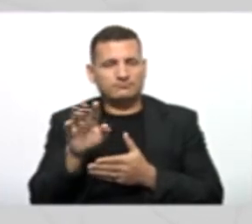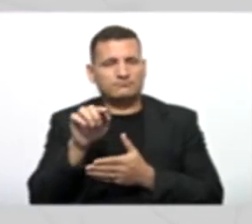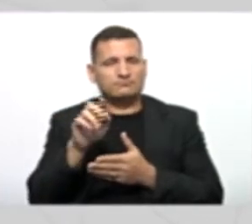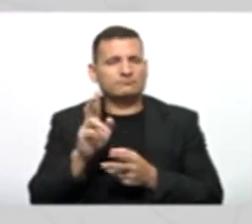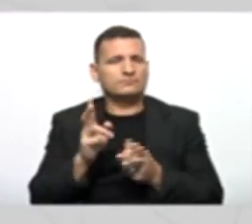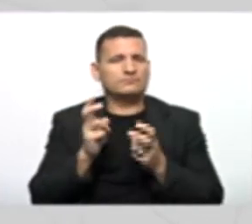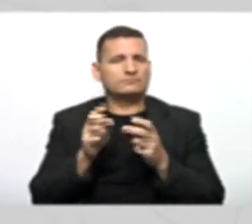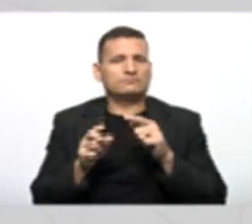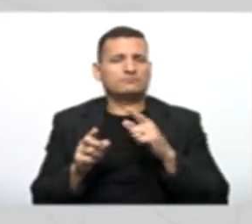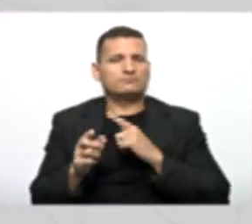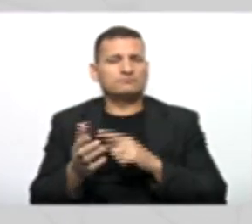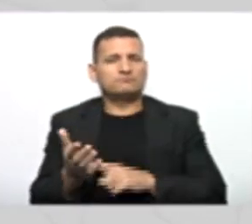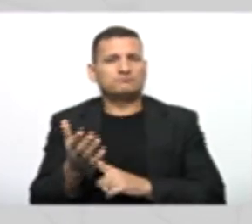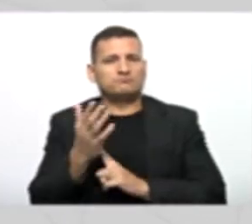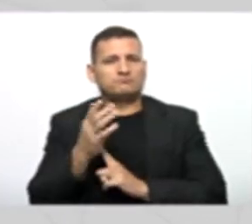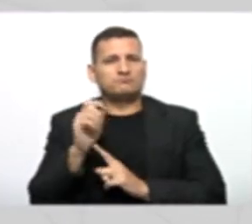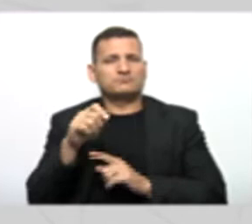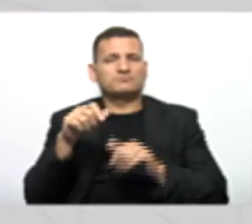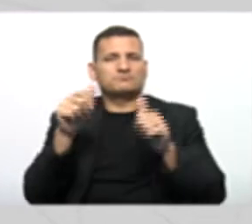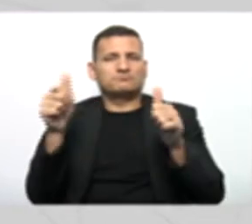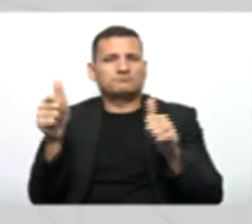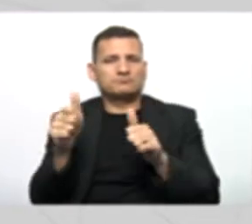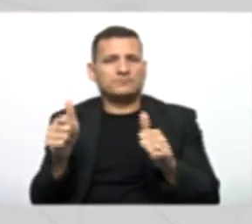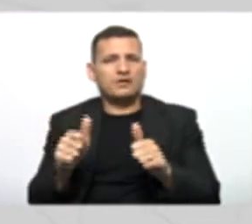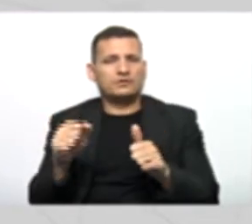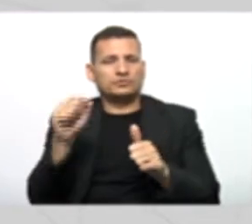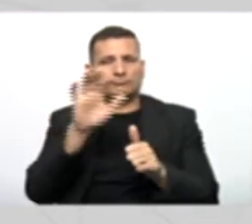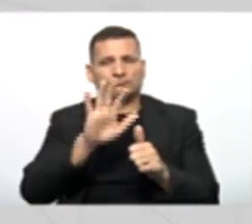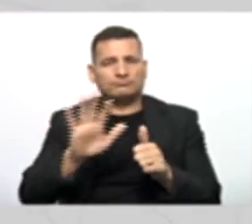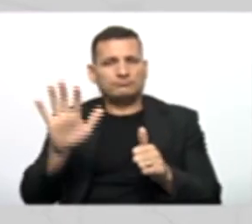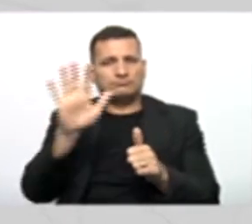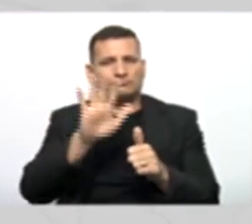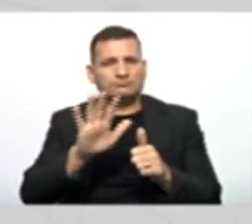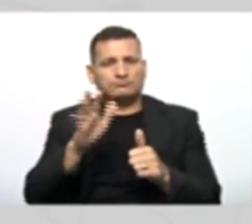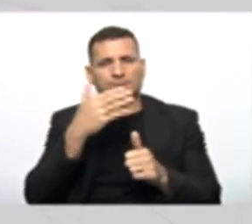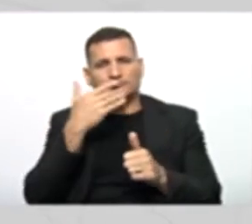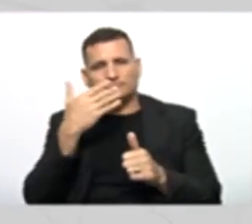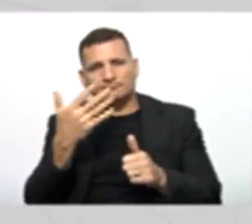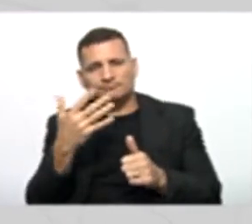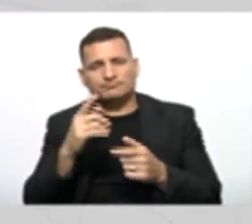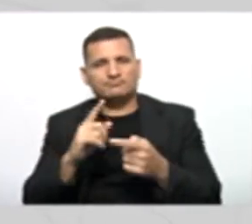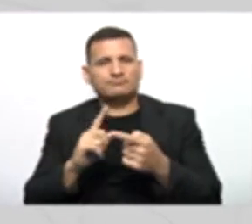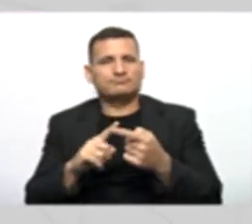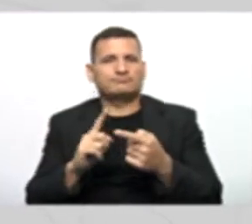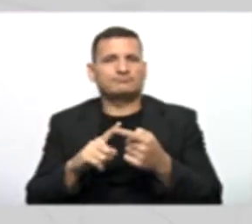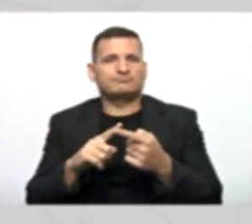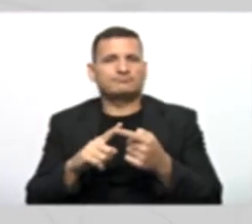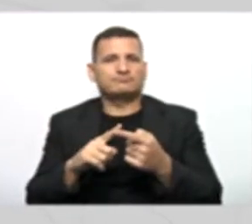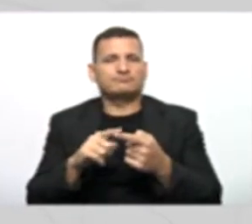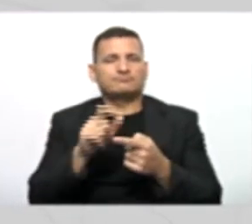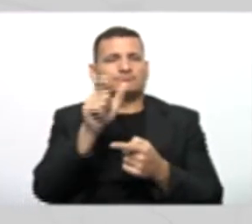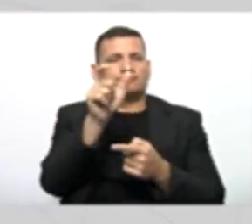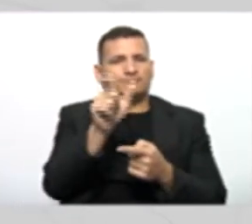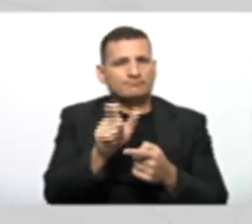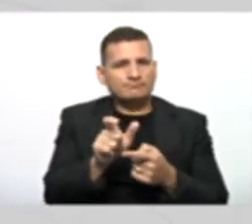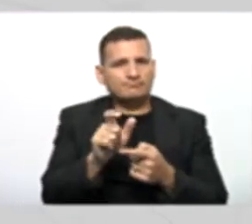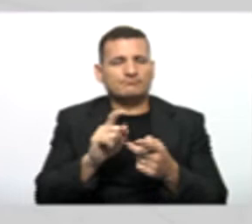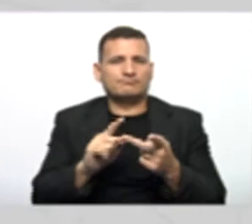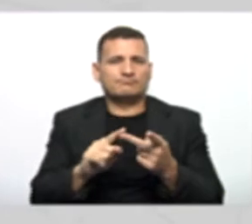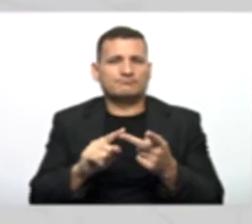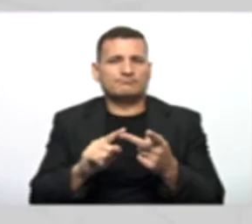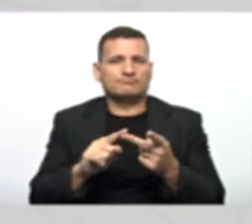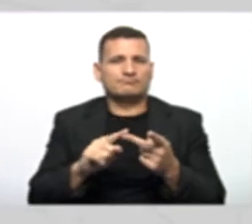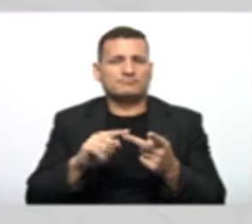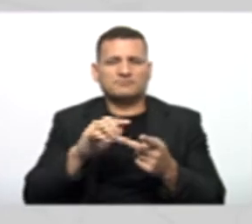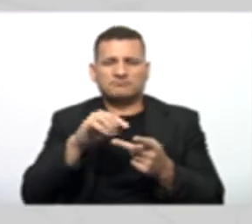apresentado a você um template, uma interface padrão daquele site. de cores, localização de colunas com funcionalidades, você